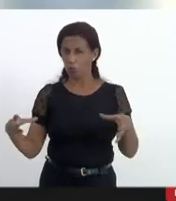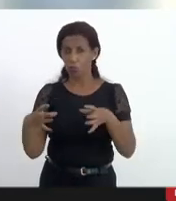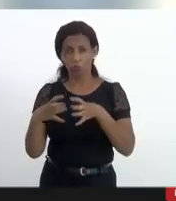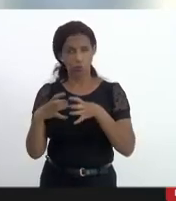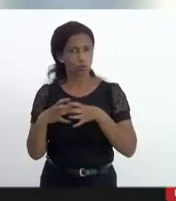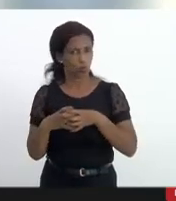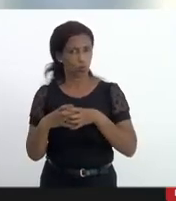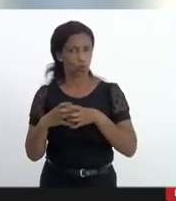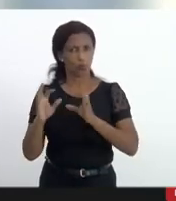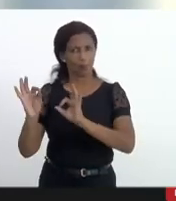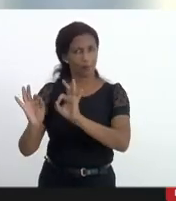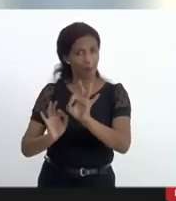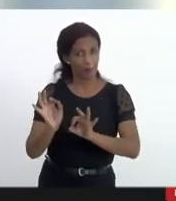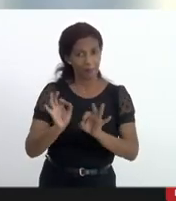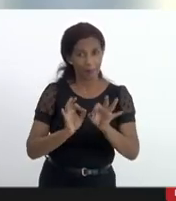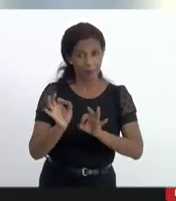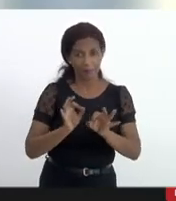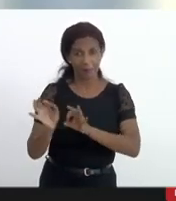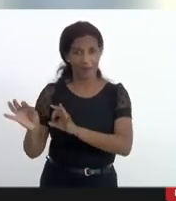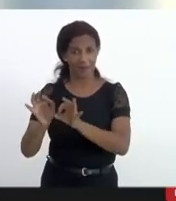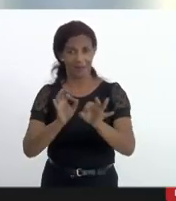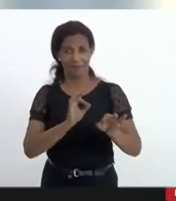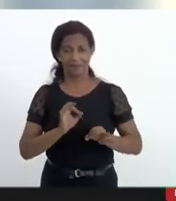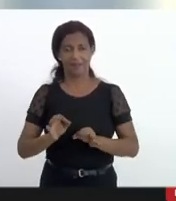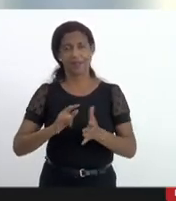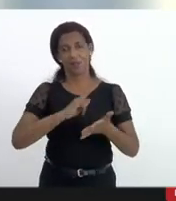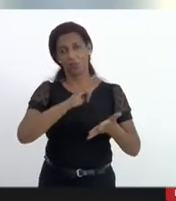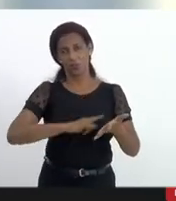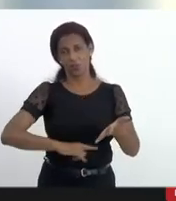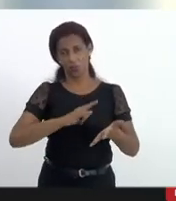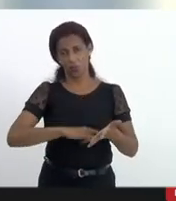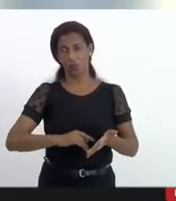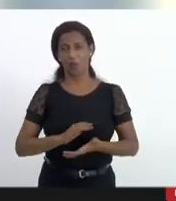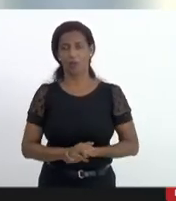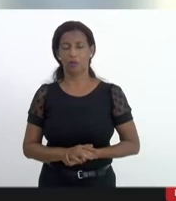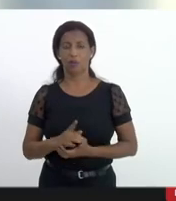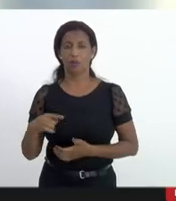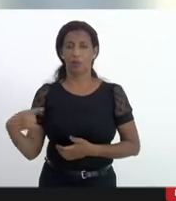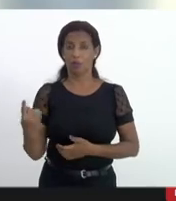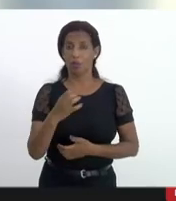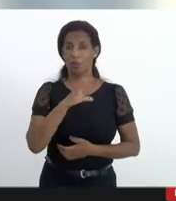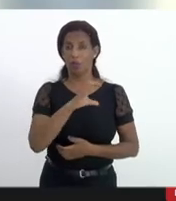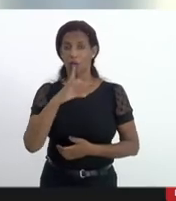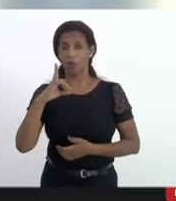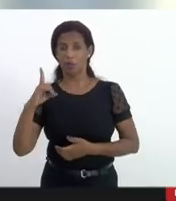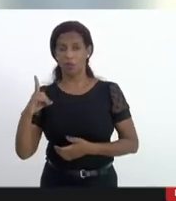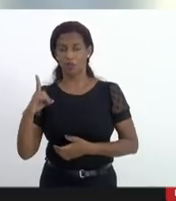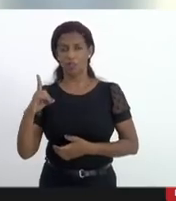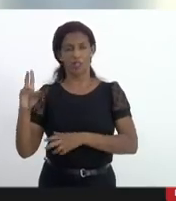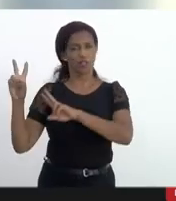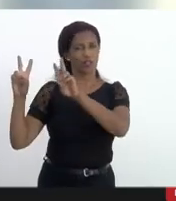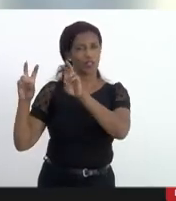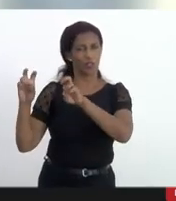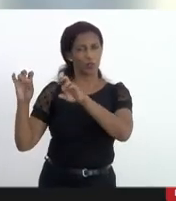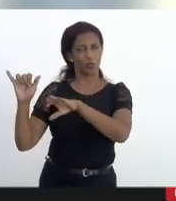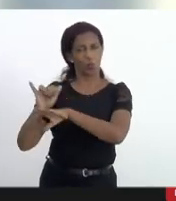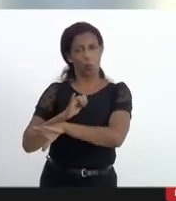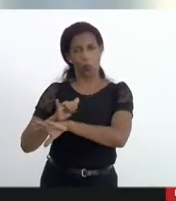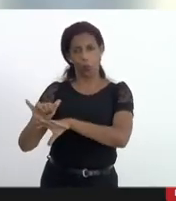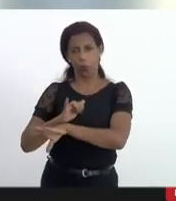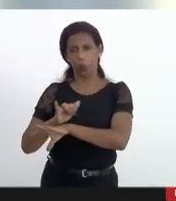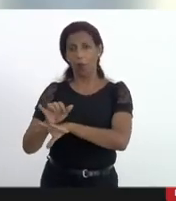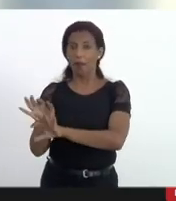estabelecer realmente essa métrica das operações a nossa coordenadoria de assuntos estratégicos está à frente